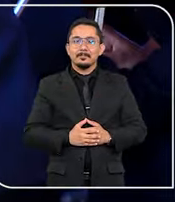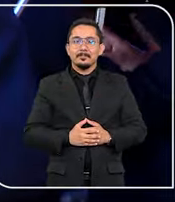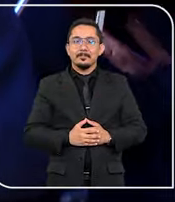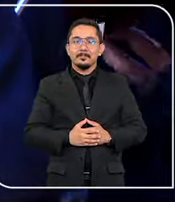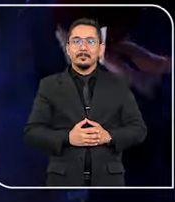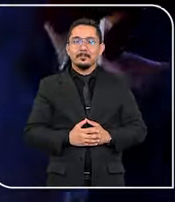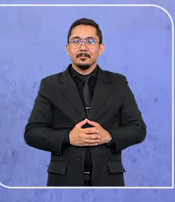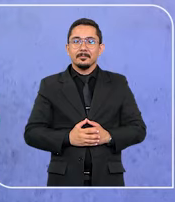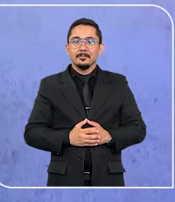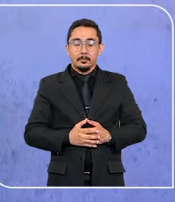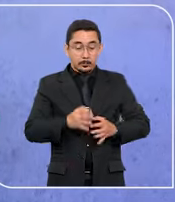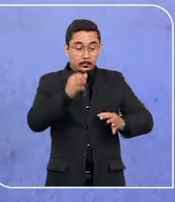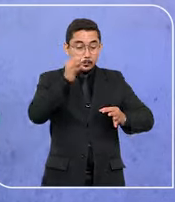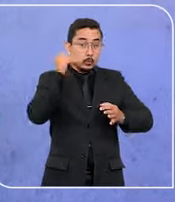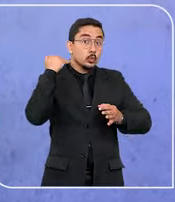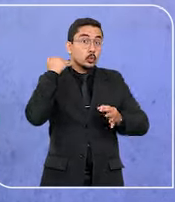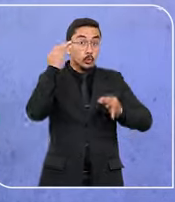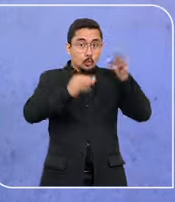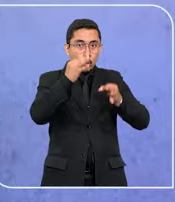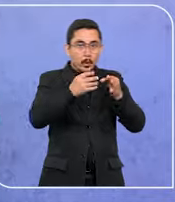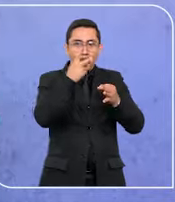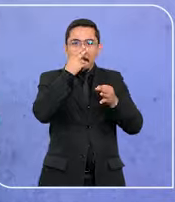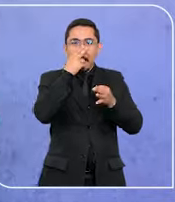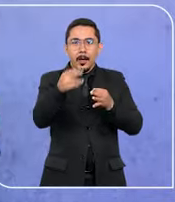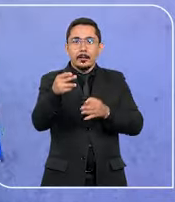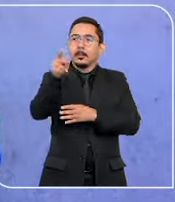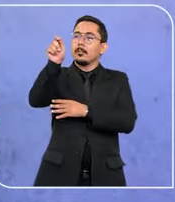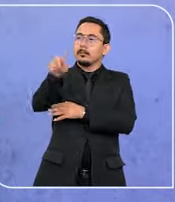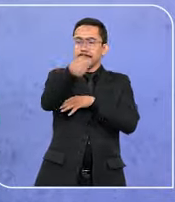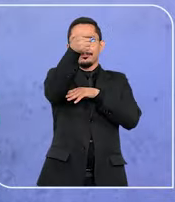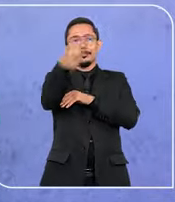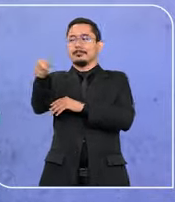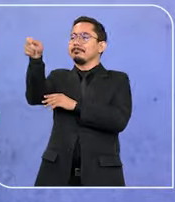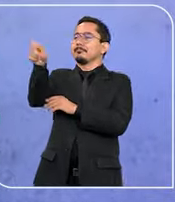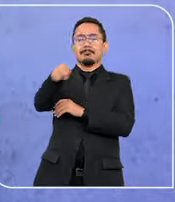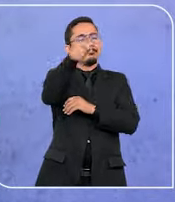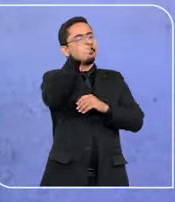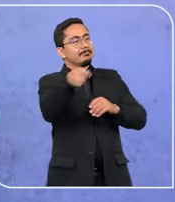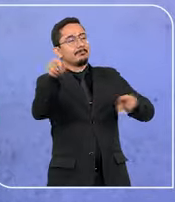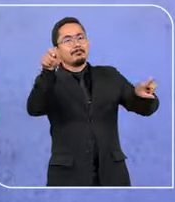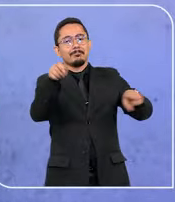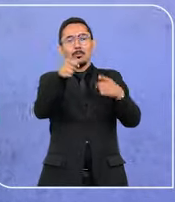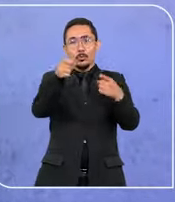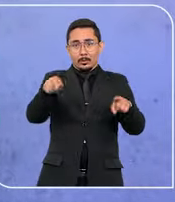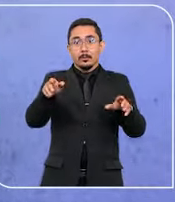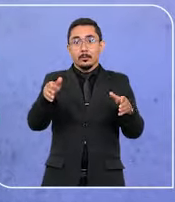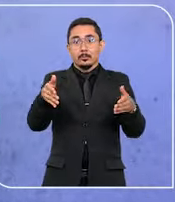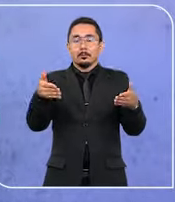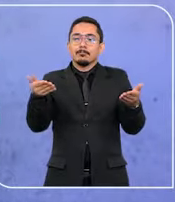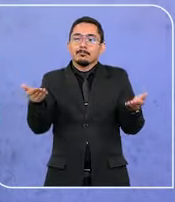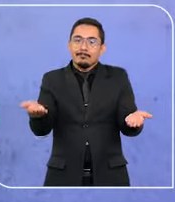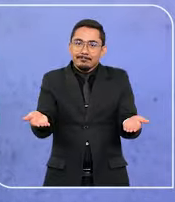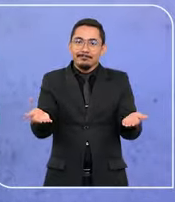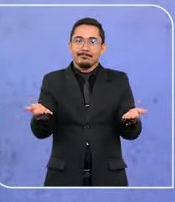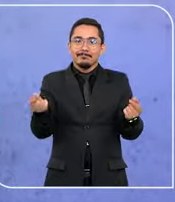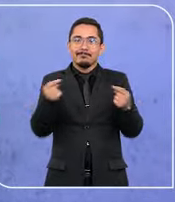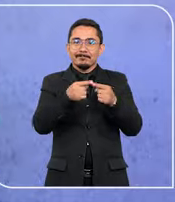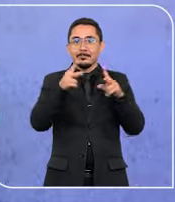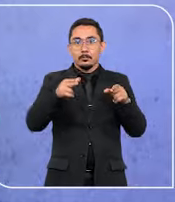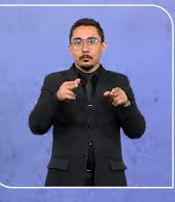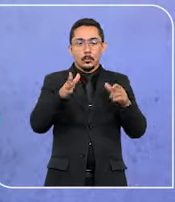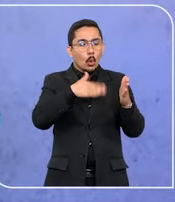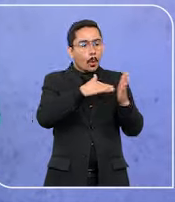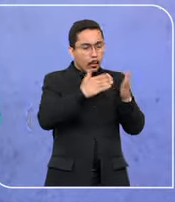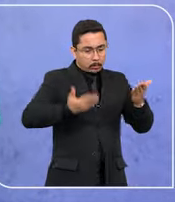O juiz passou a ser um maestro, pegando aqui o gancho, no caso da orquestra. E os servidores ali